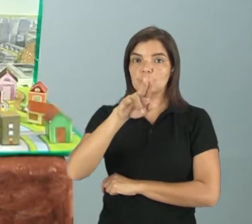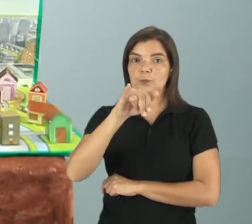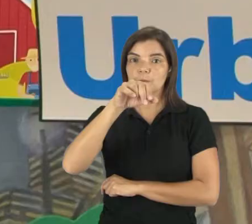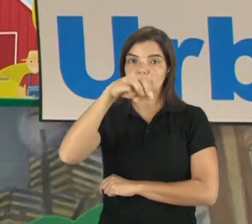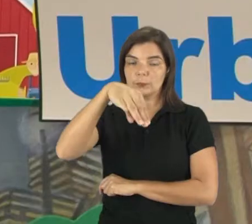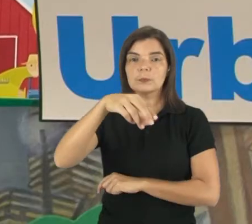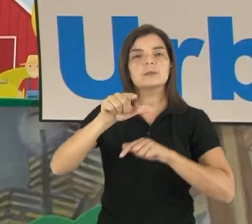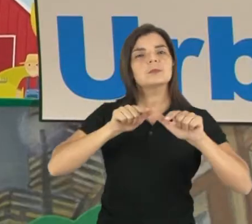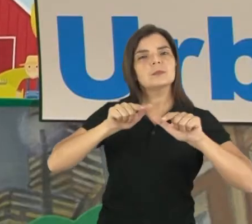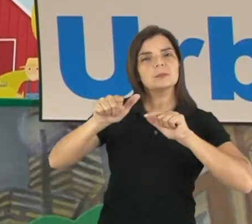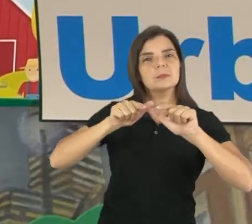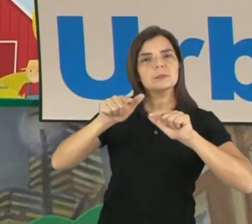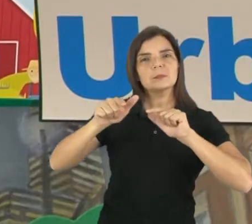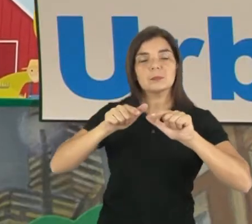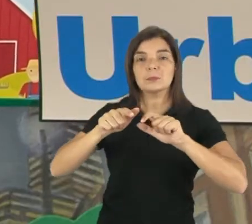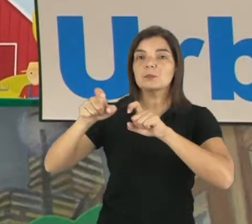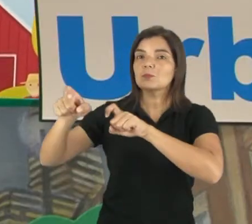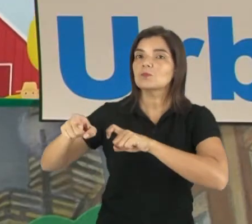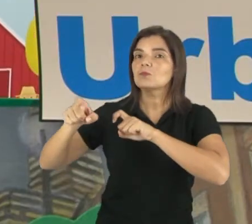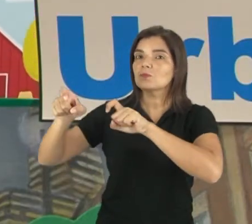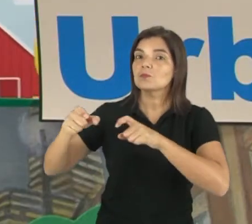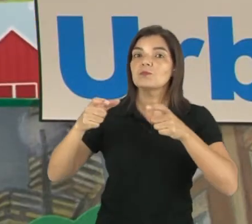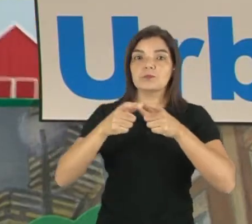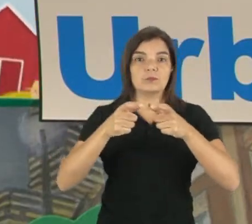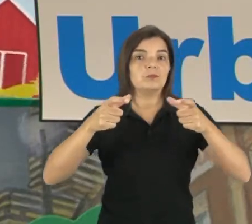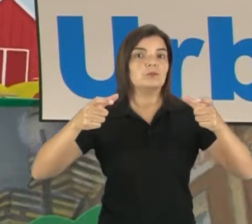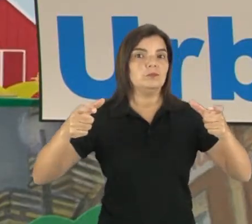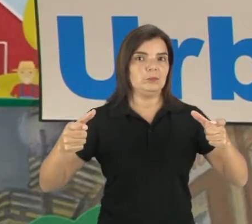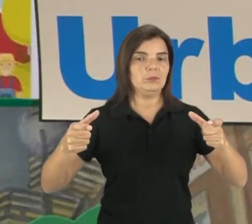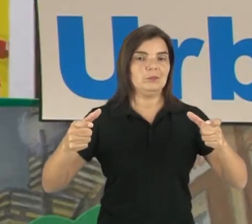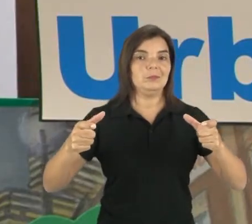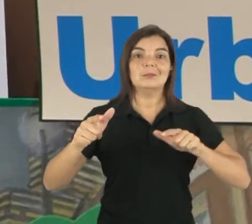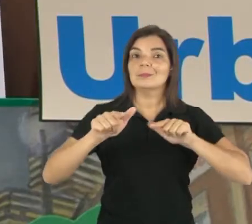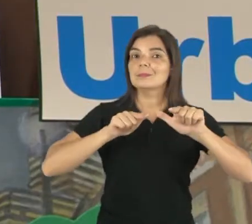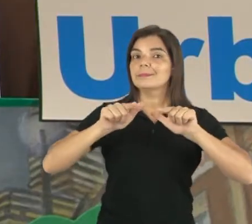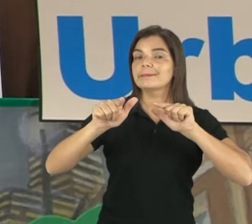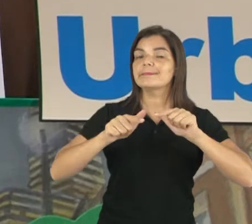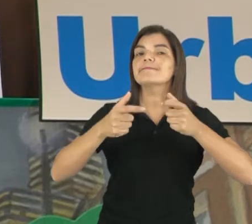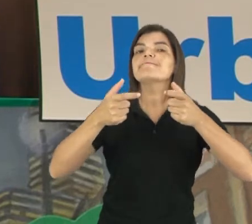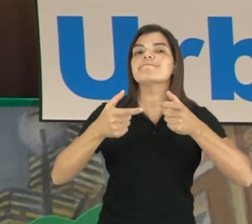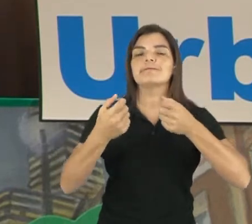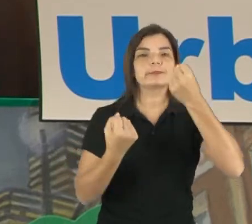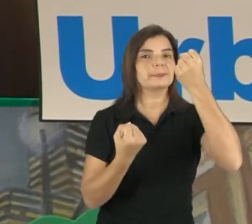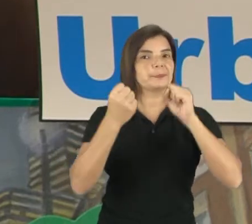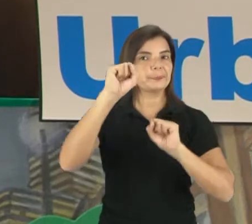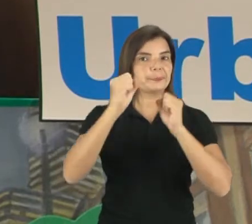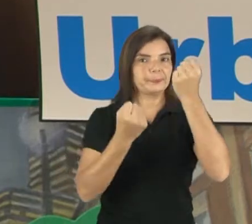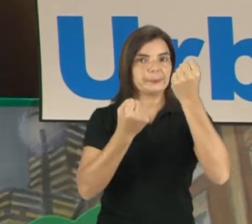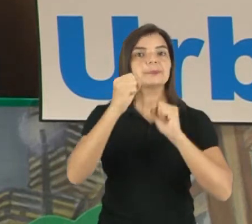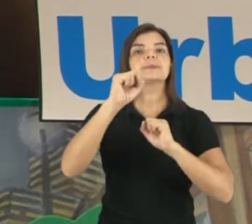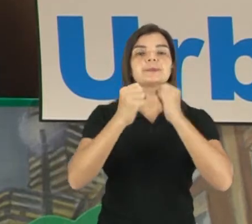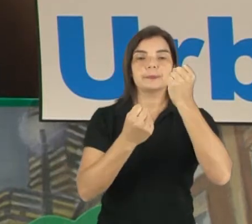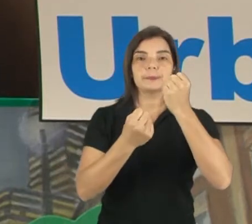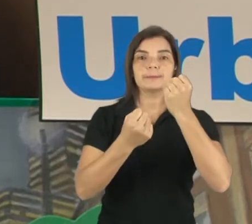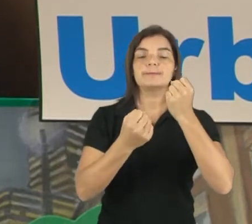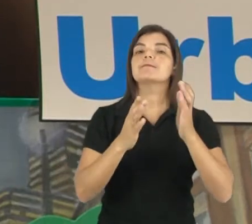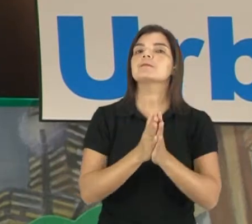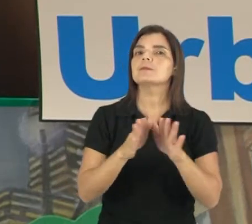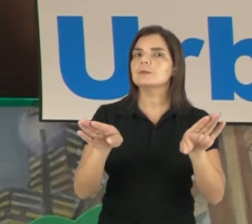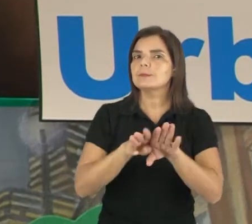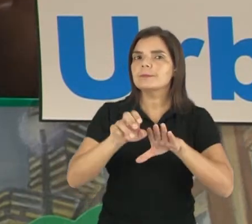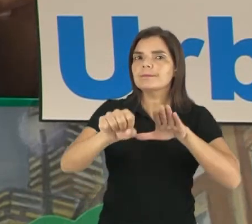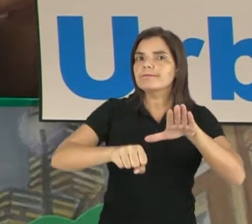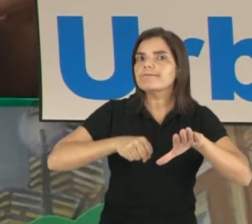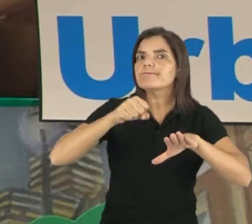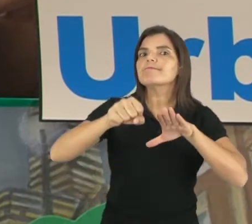fazenda, mas ele trabalha operando máquinas, certo? Isso.